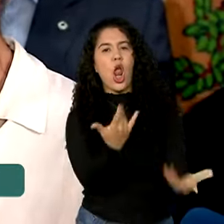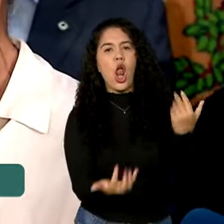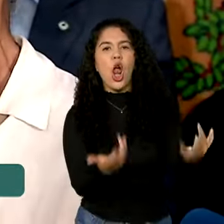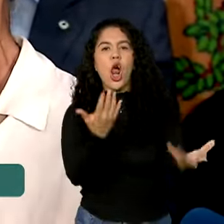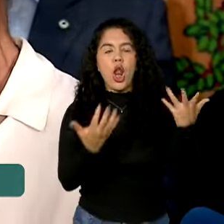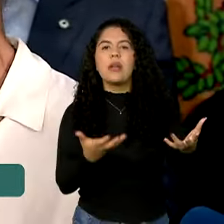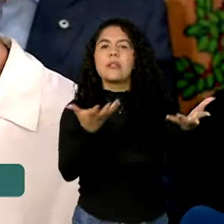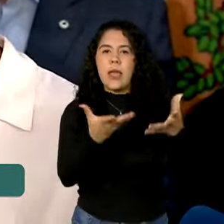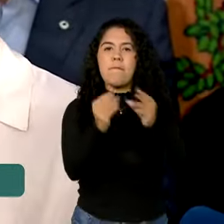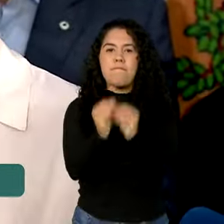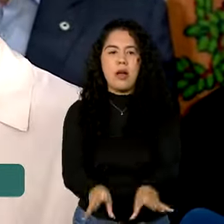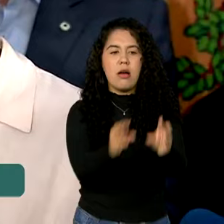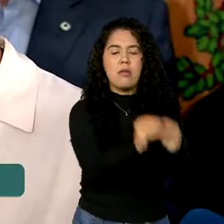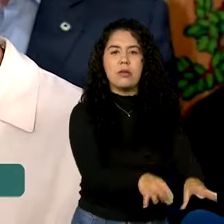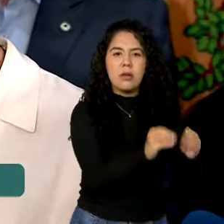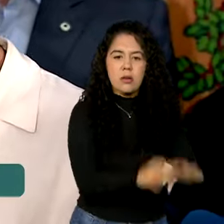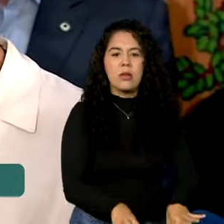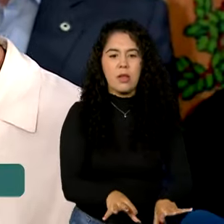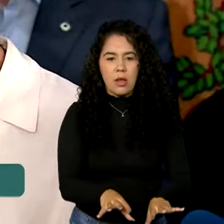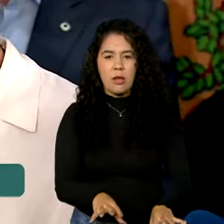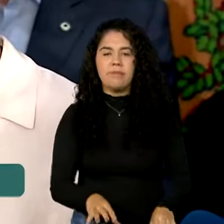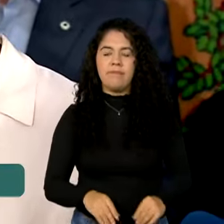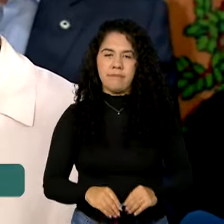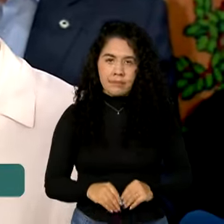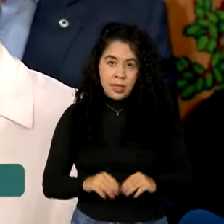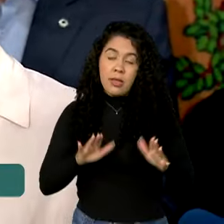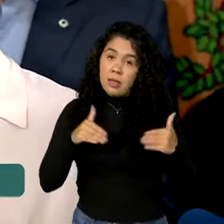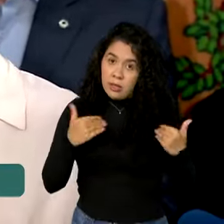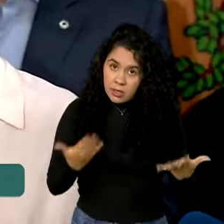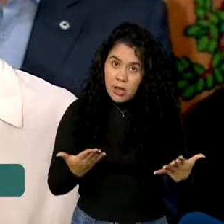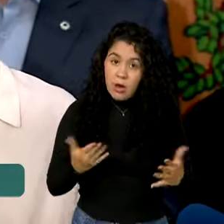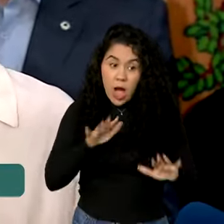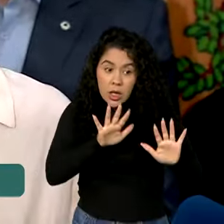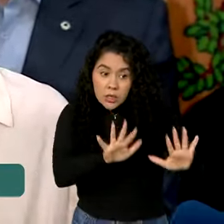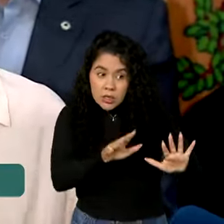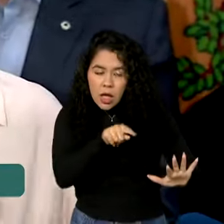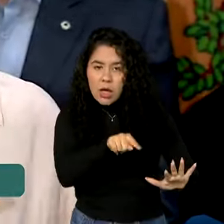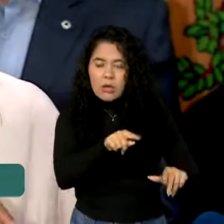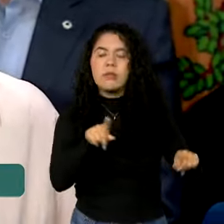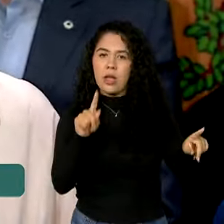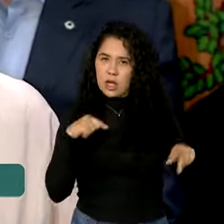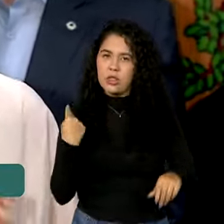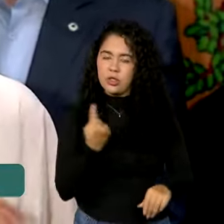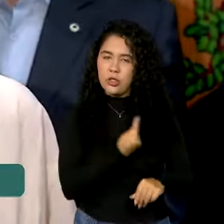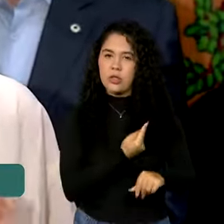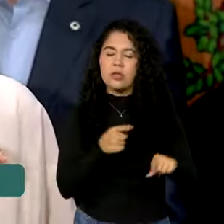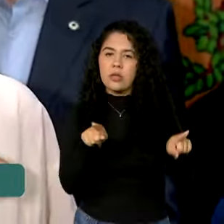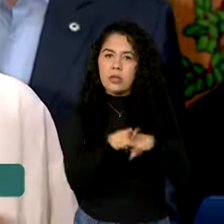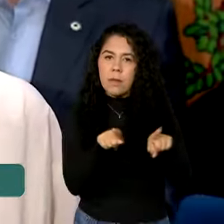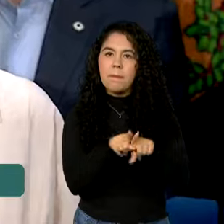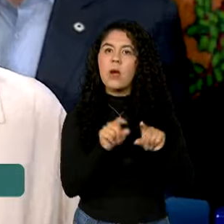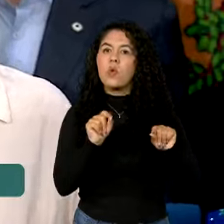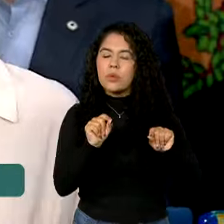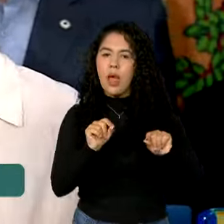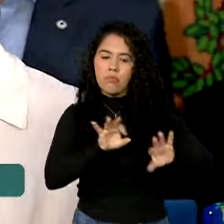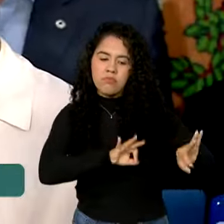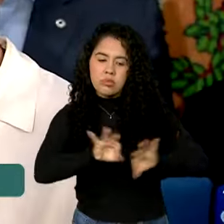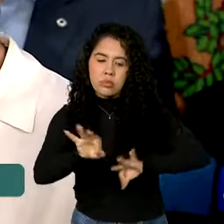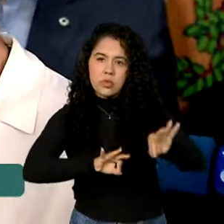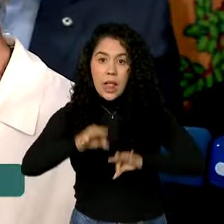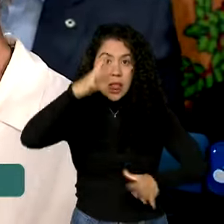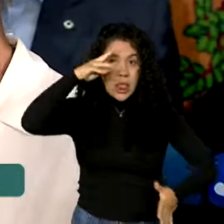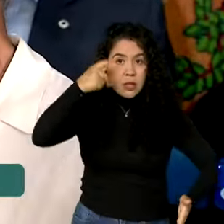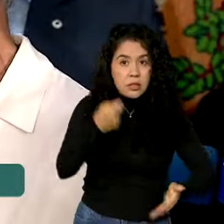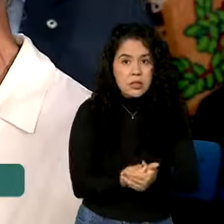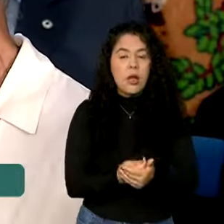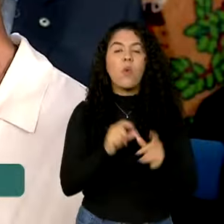de degradar para fazer uso econômico dessa floresta. Nesse sentido, também estão sendo apresentadas medidas para